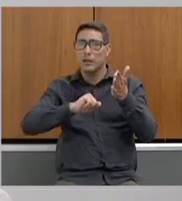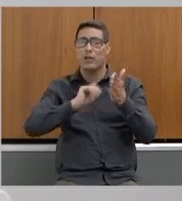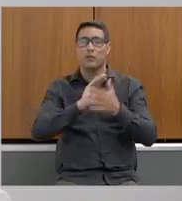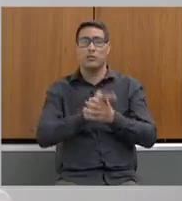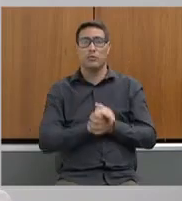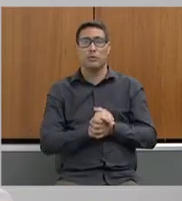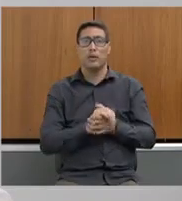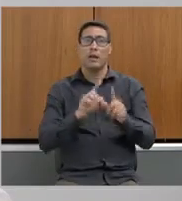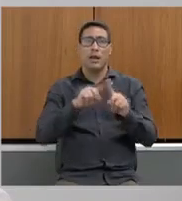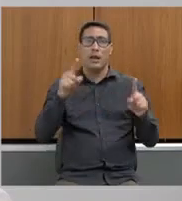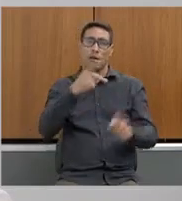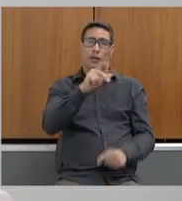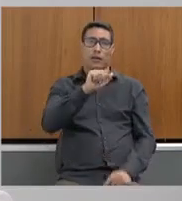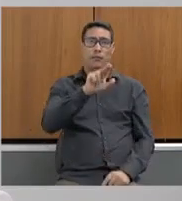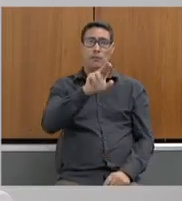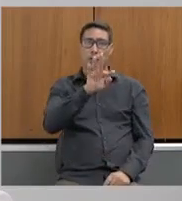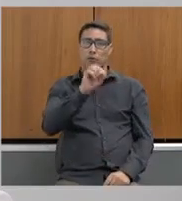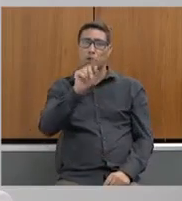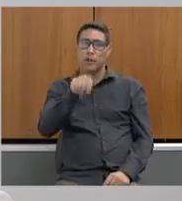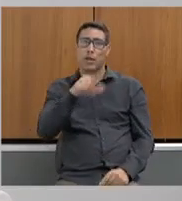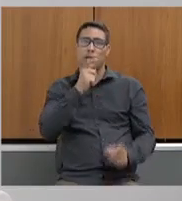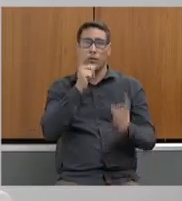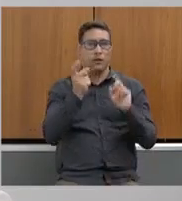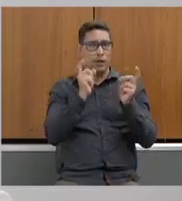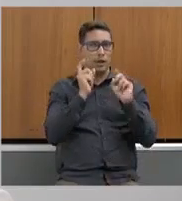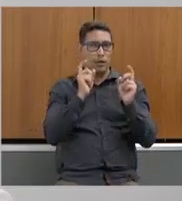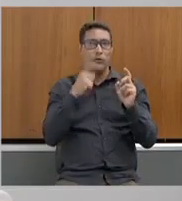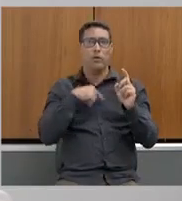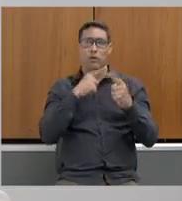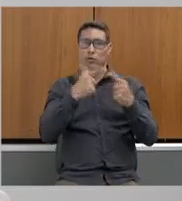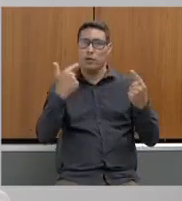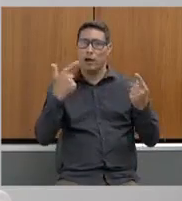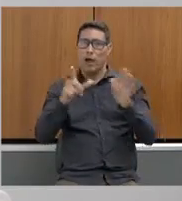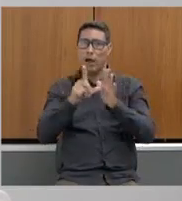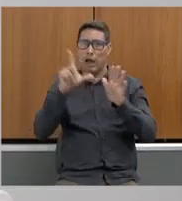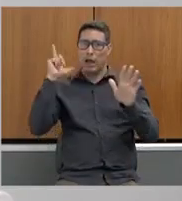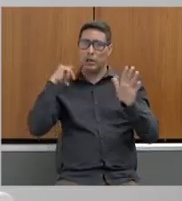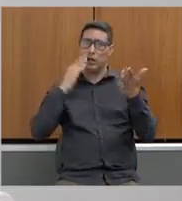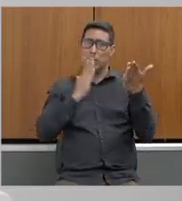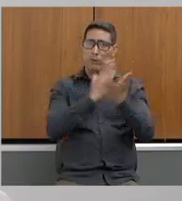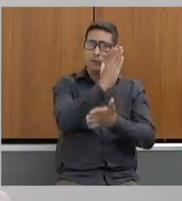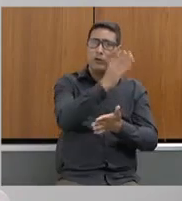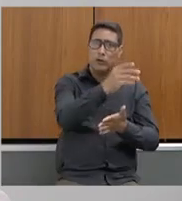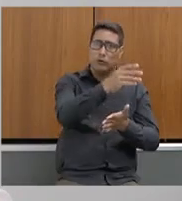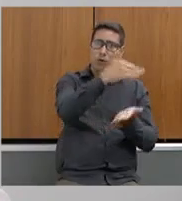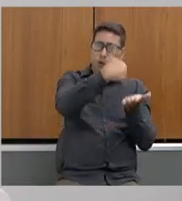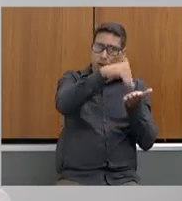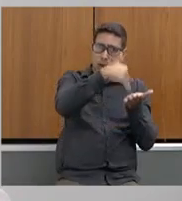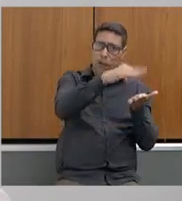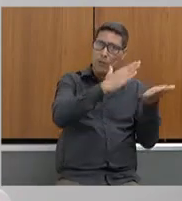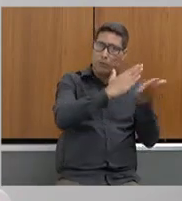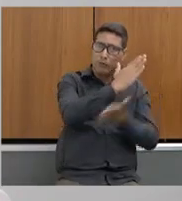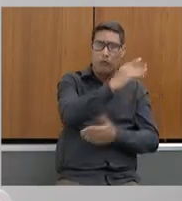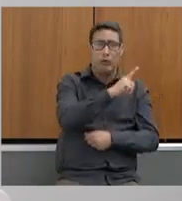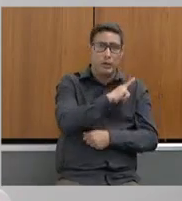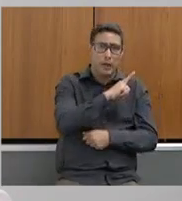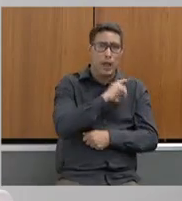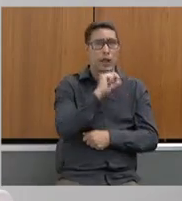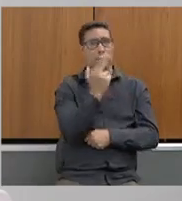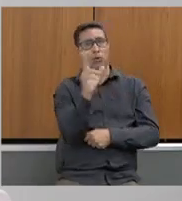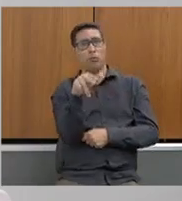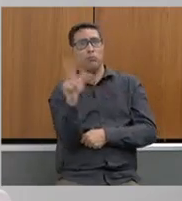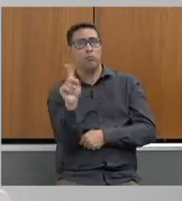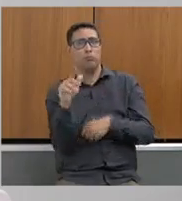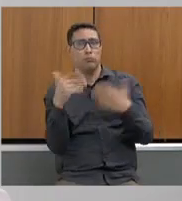Essa pauta dessa reunião teria sido previamente aprovada pela secretária, não teria? Se a senhora puder nos esclarecer.